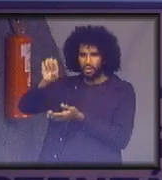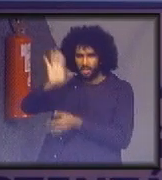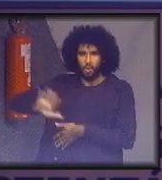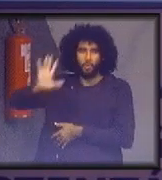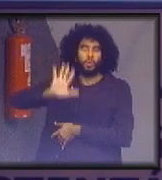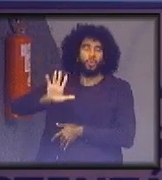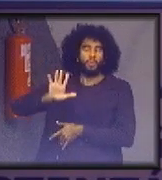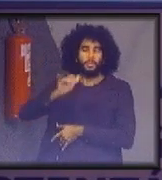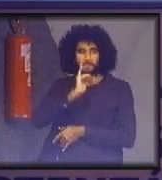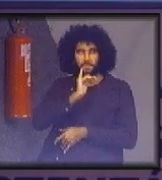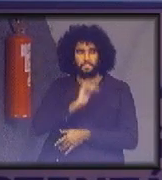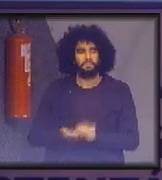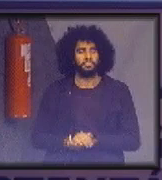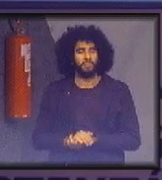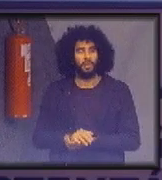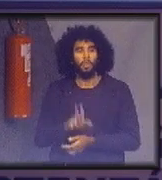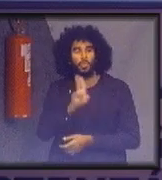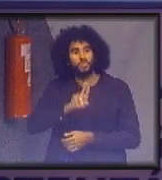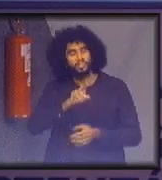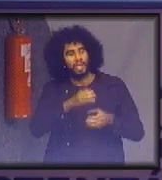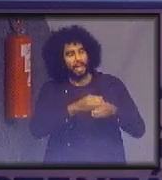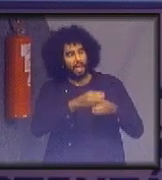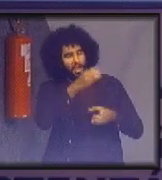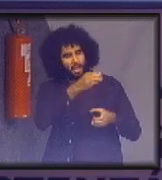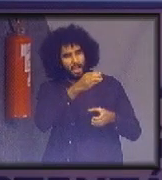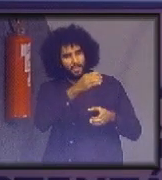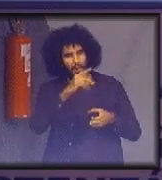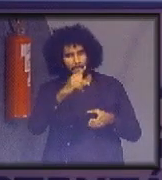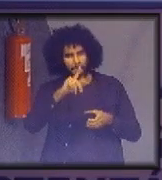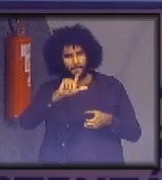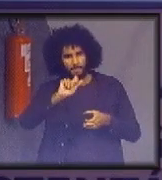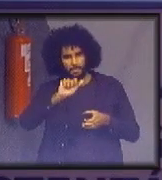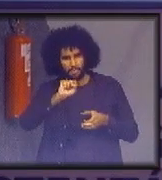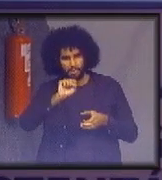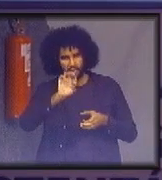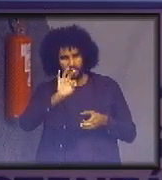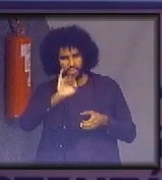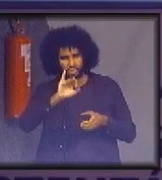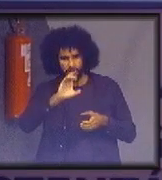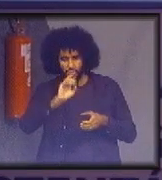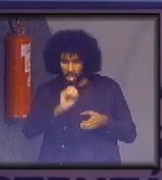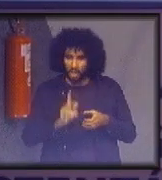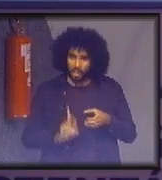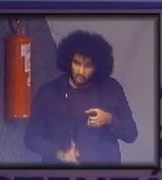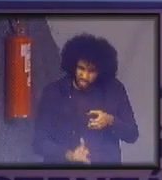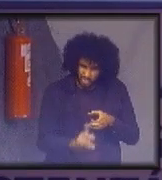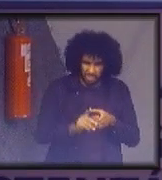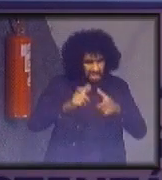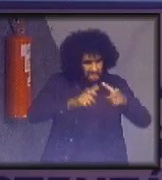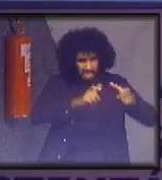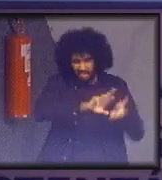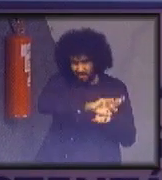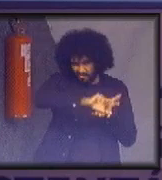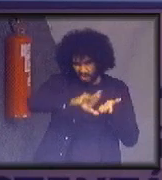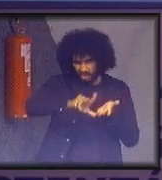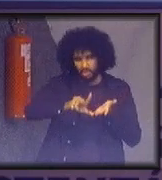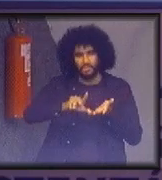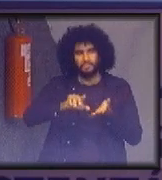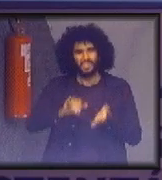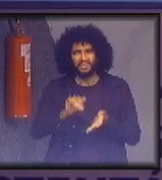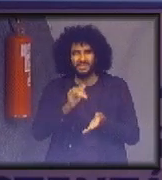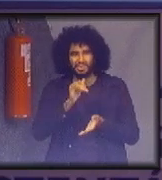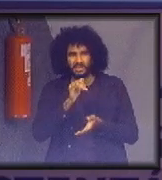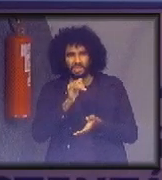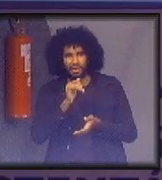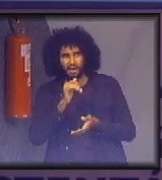porque, no caso do uso de garrafas plásticas, que parece que ainda continua em vários lugares, a não ser que a qualidade da